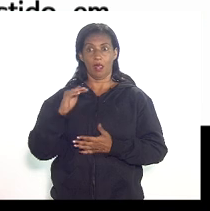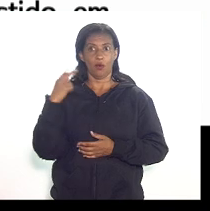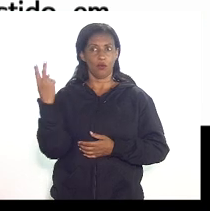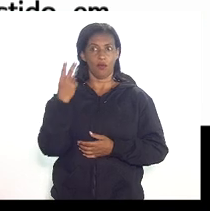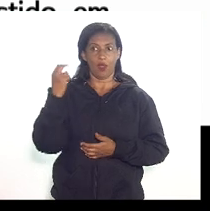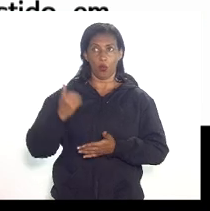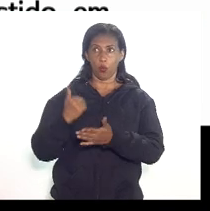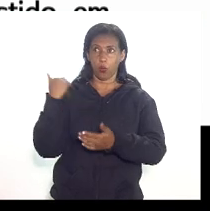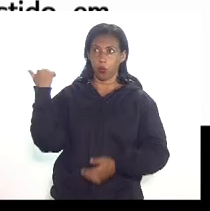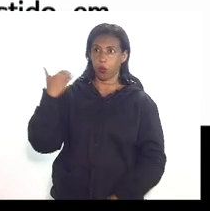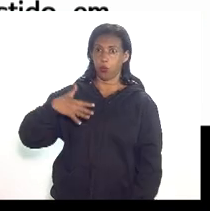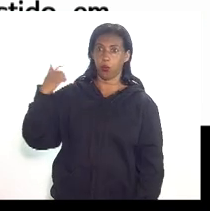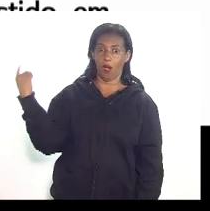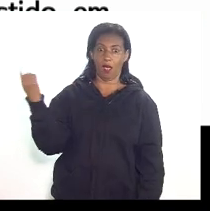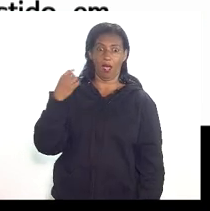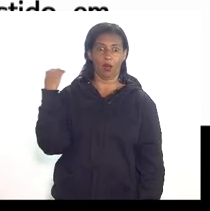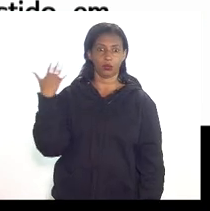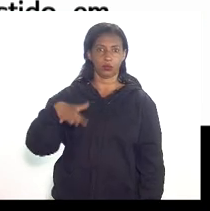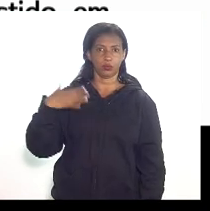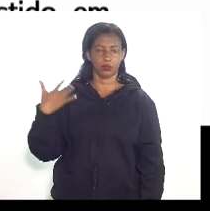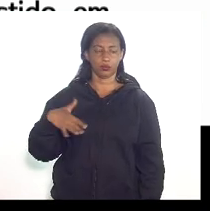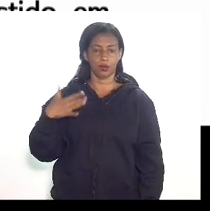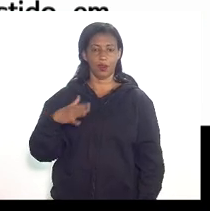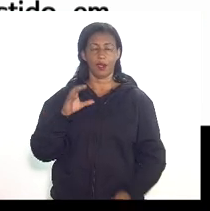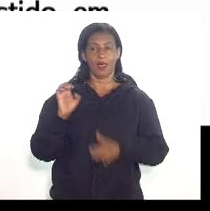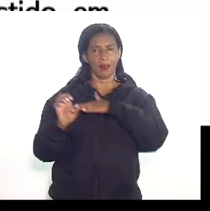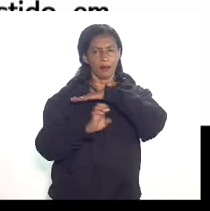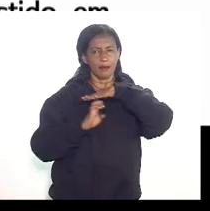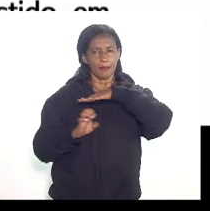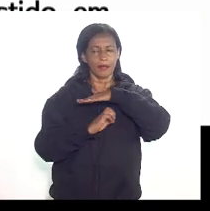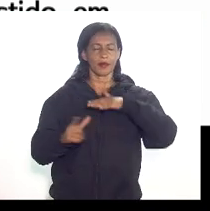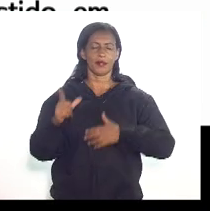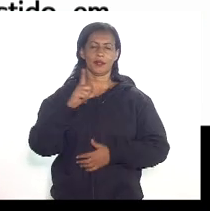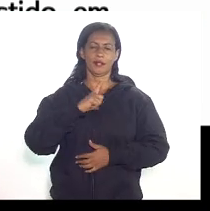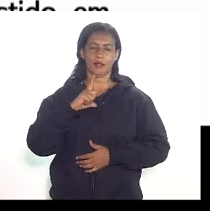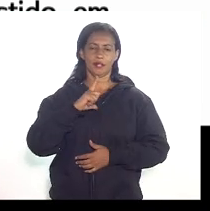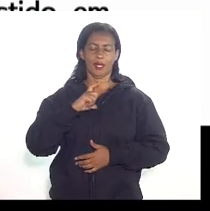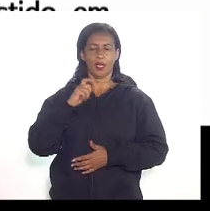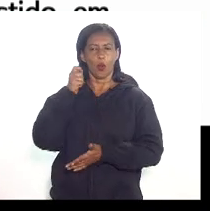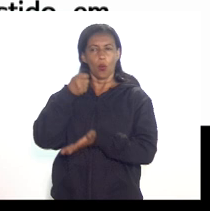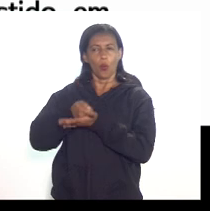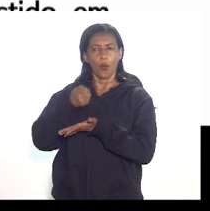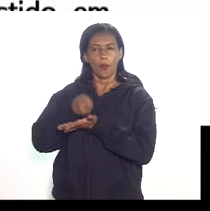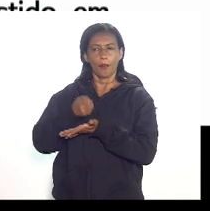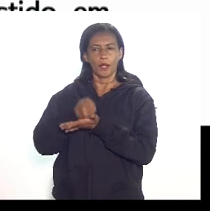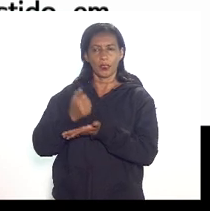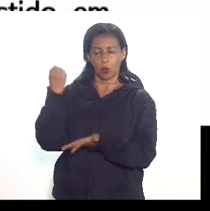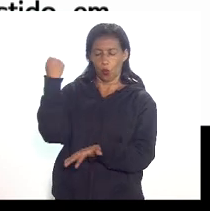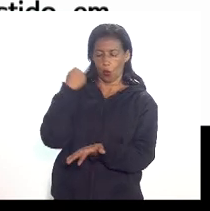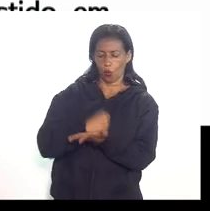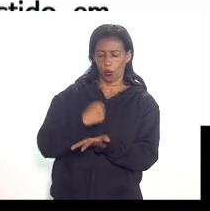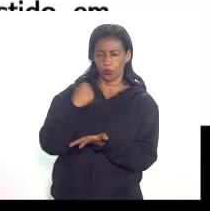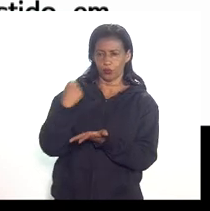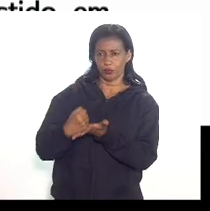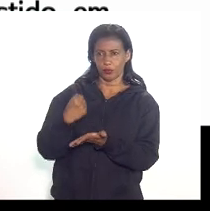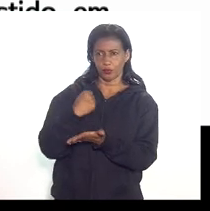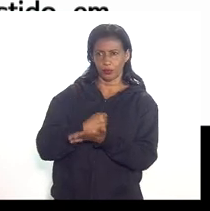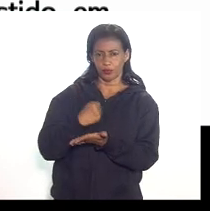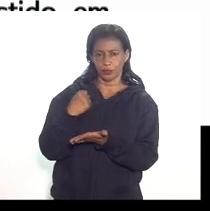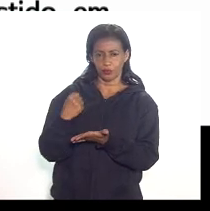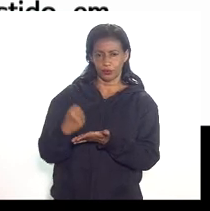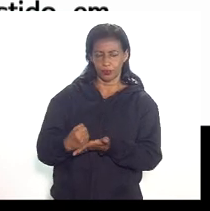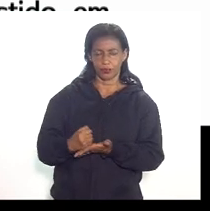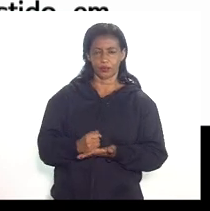a concessionária tem tenha uma obrigação contratual de